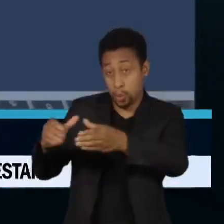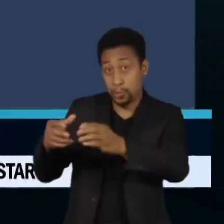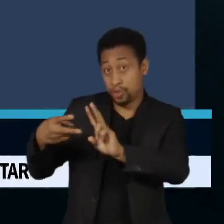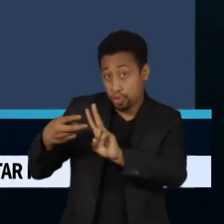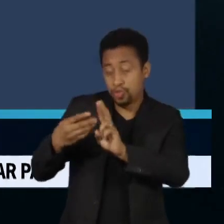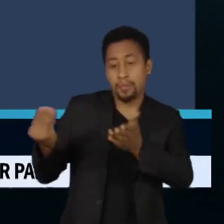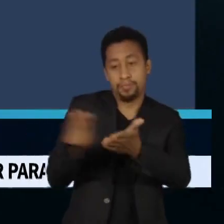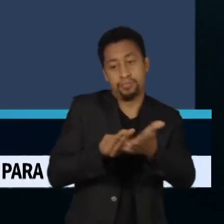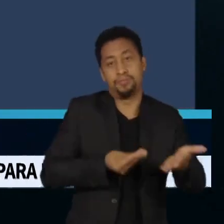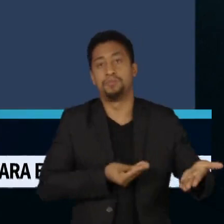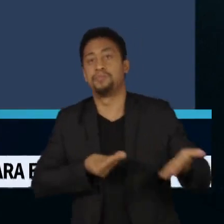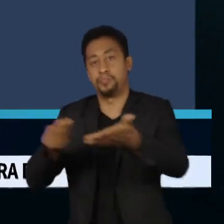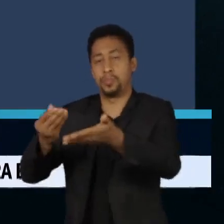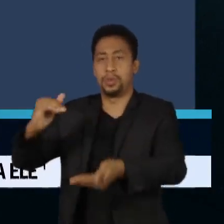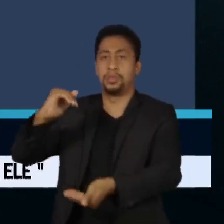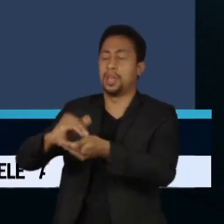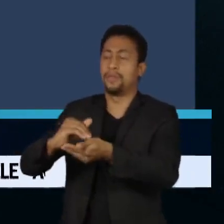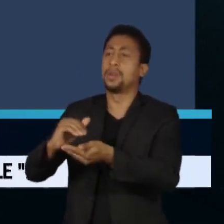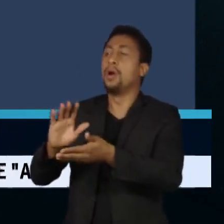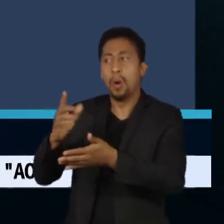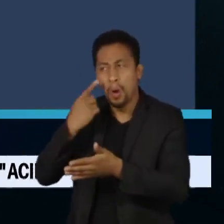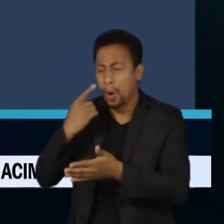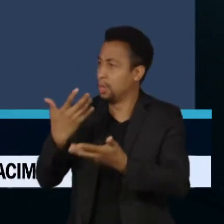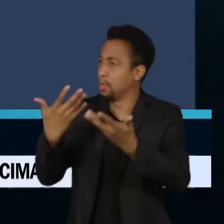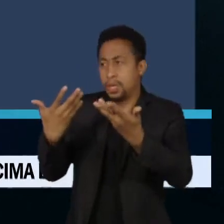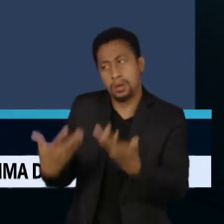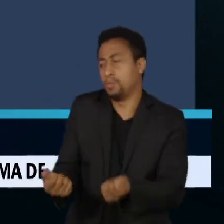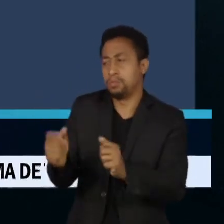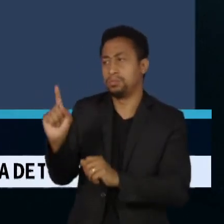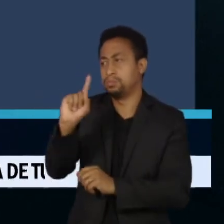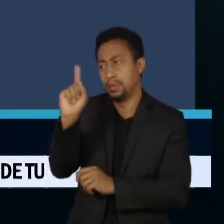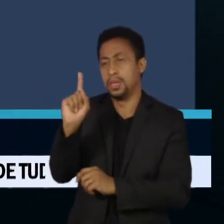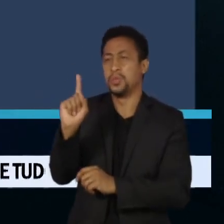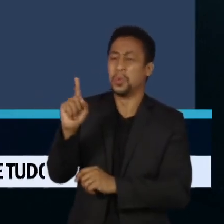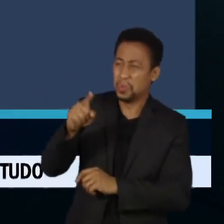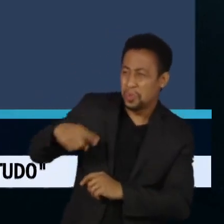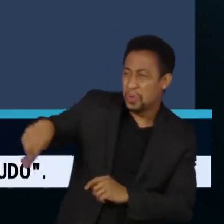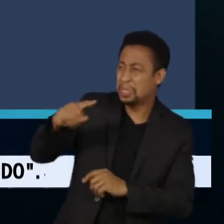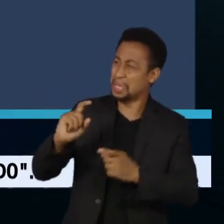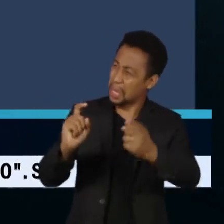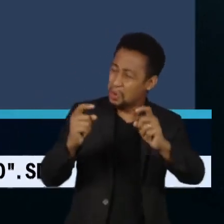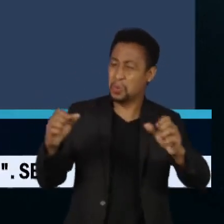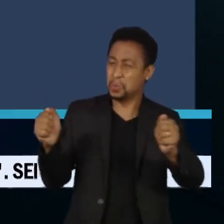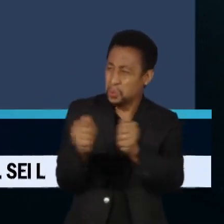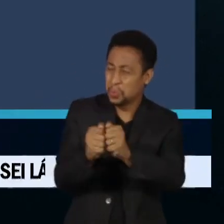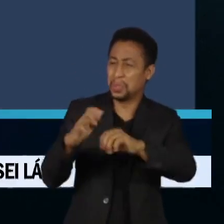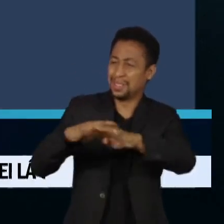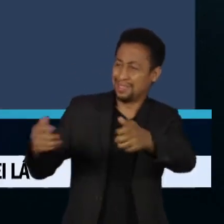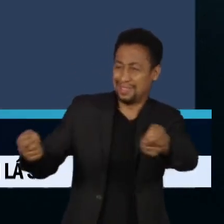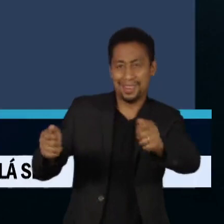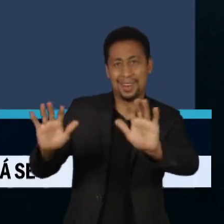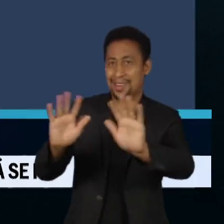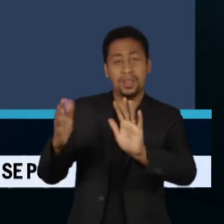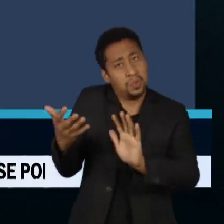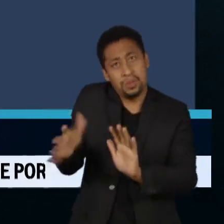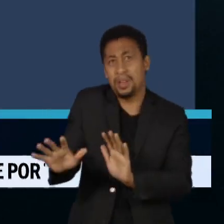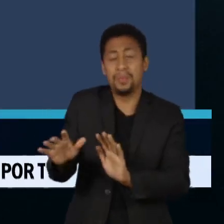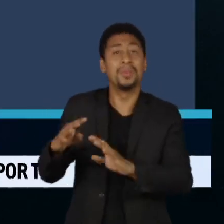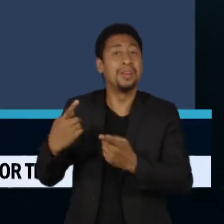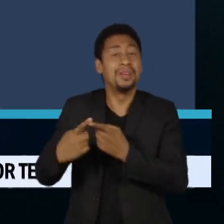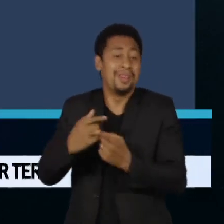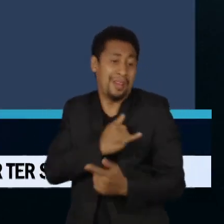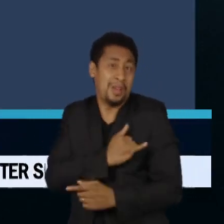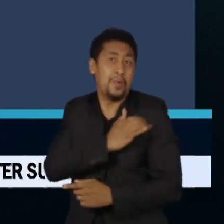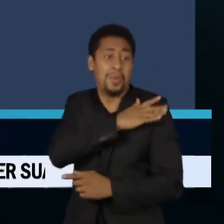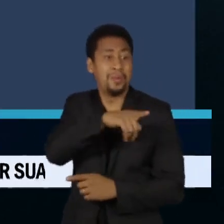ilegais sejam ouvidos. O documento alega que a finalidade da criação da comissão é acompanhar a crise humanitária e que os Yanomamis são os